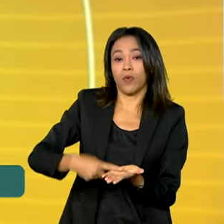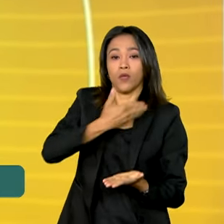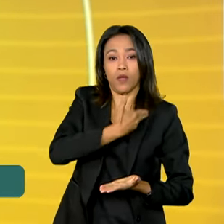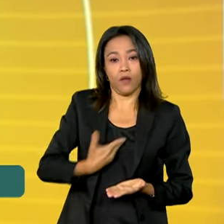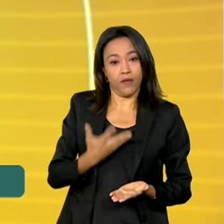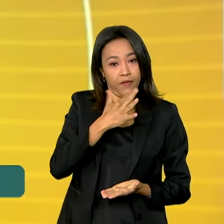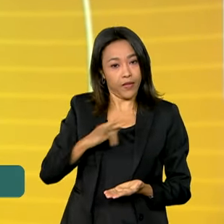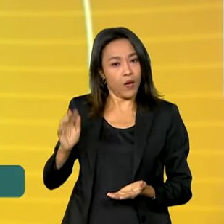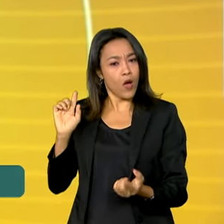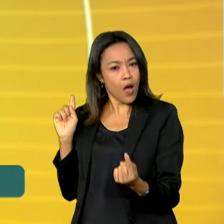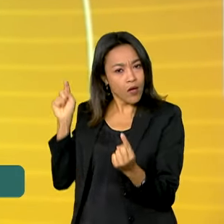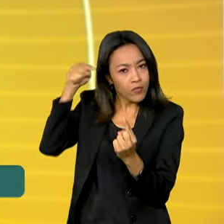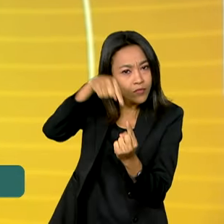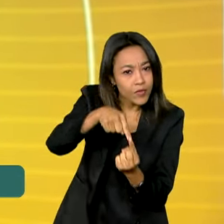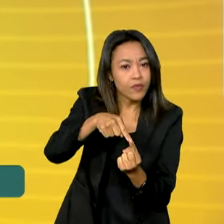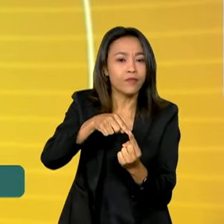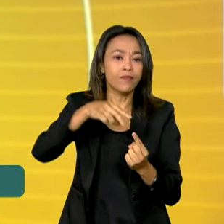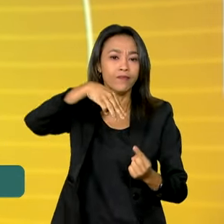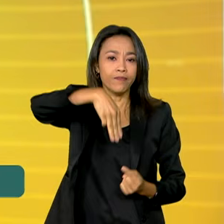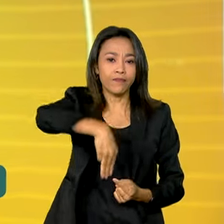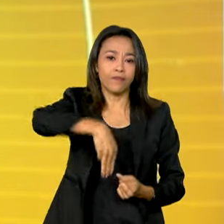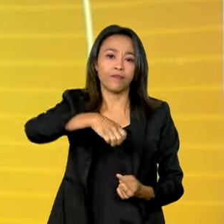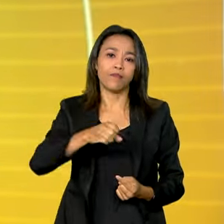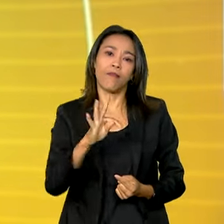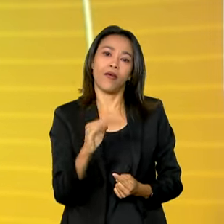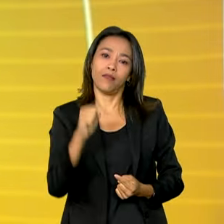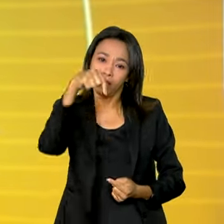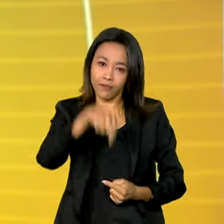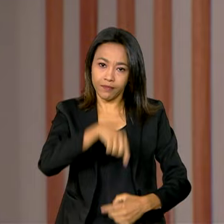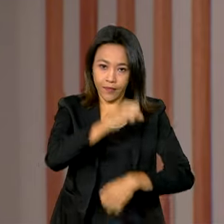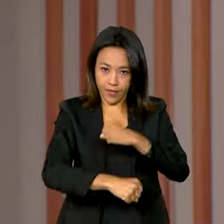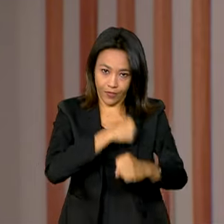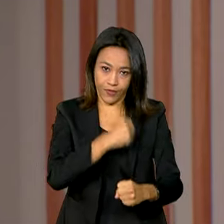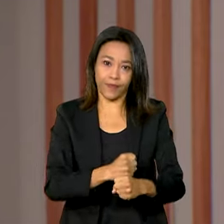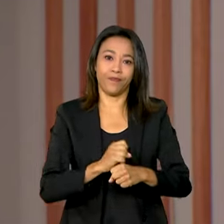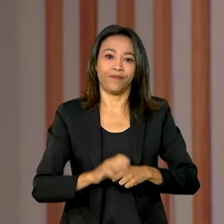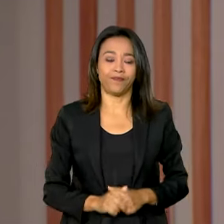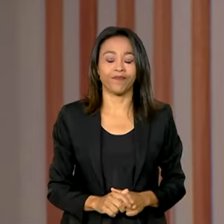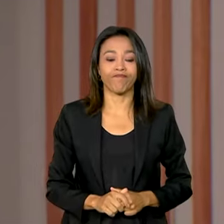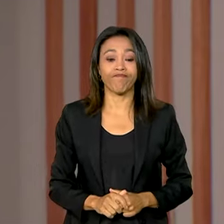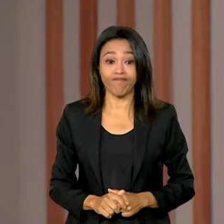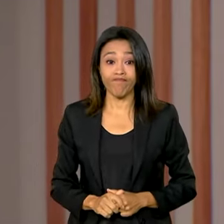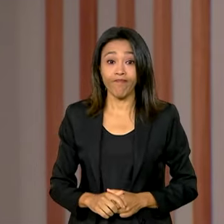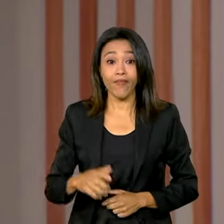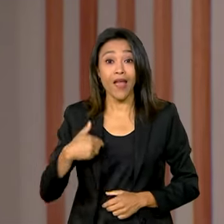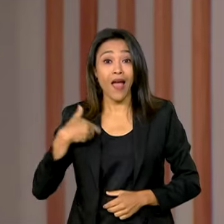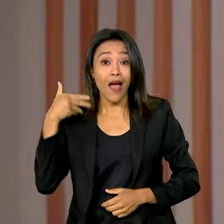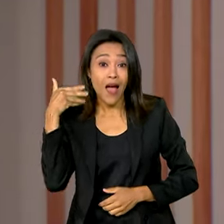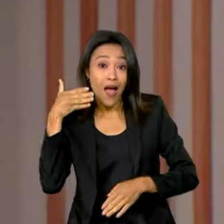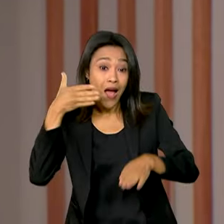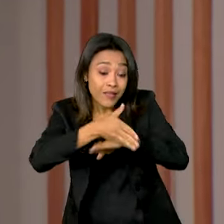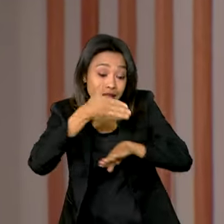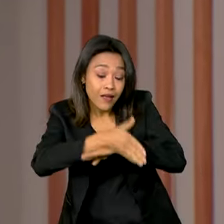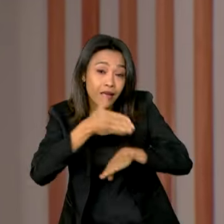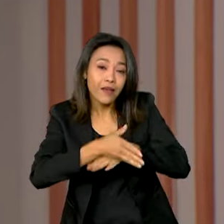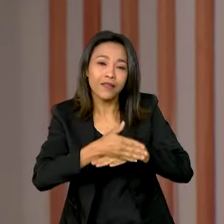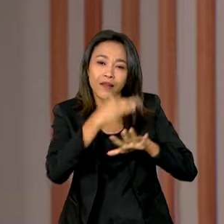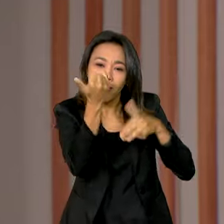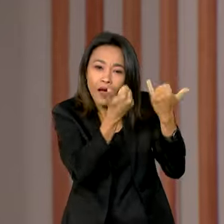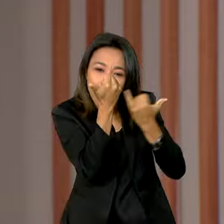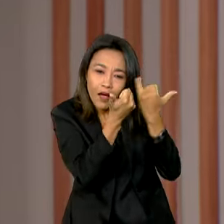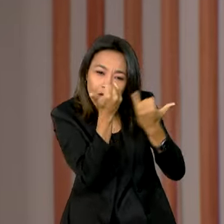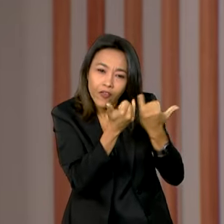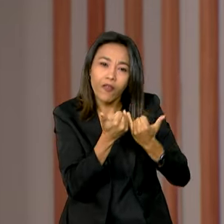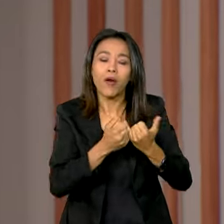a meta de resultado fiscal estabelecida para este ano. Mais acesso à informação. O sigilo de